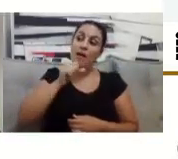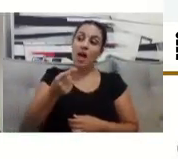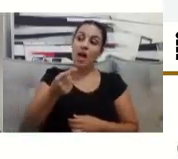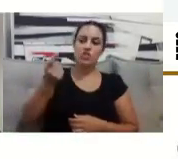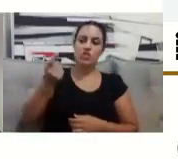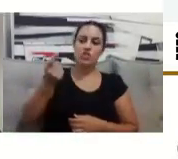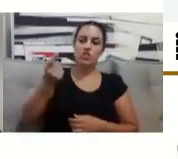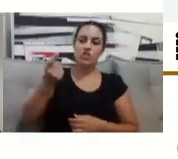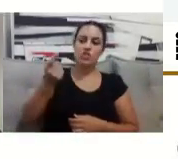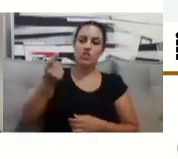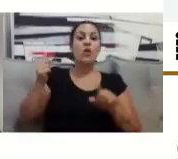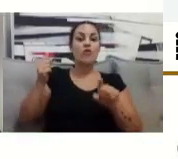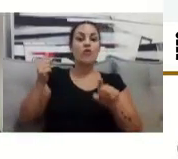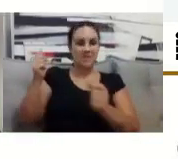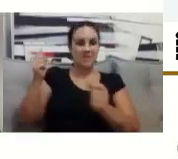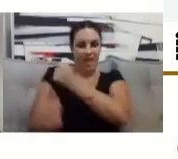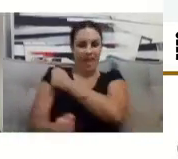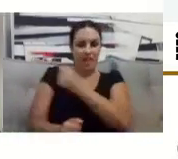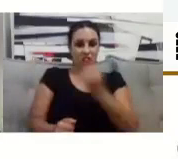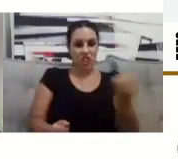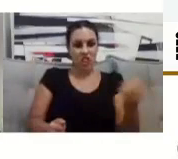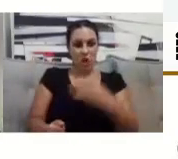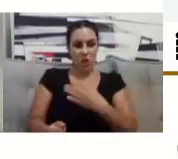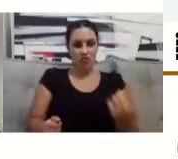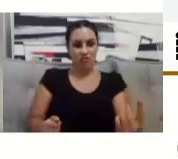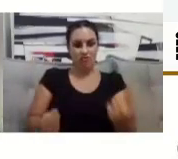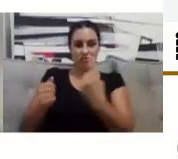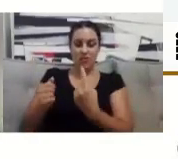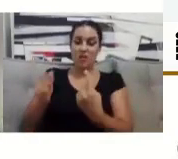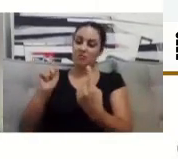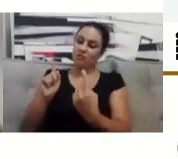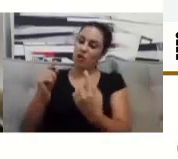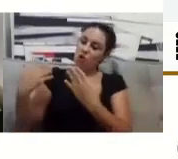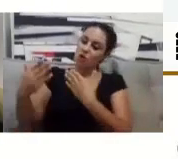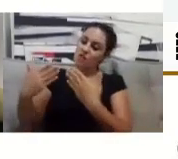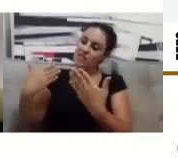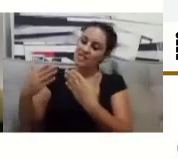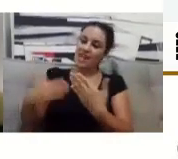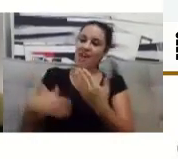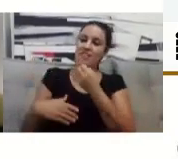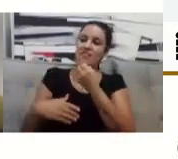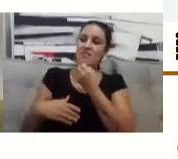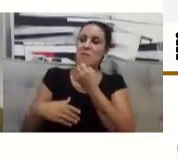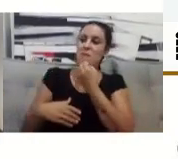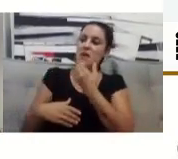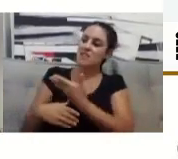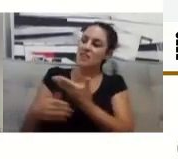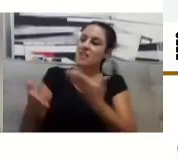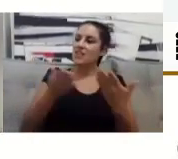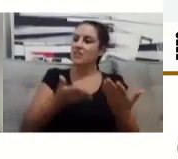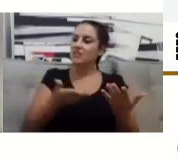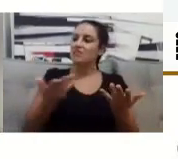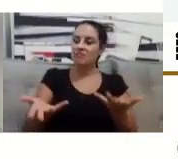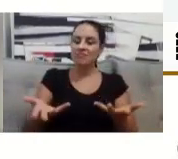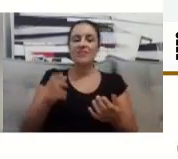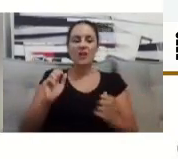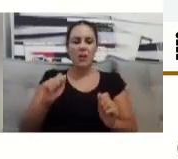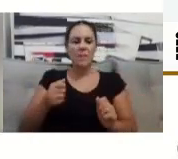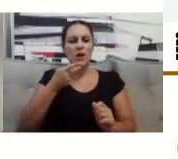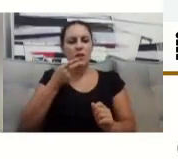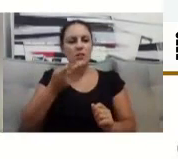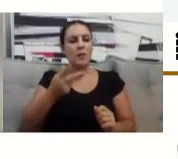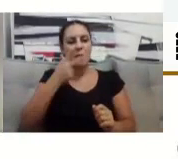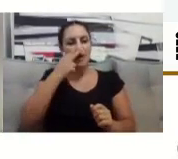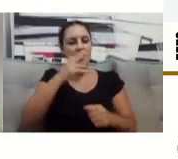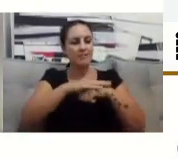Dar o recado de vocês para os calouros que chegaram agora, tá? Vou fechar a minha câmera aqui. E dei